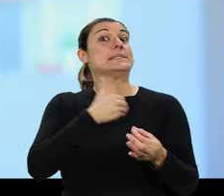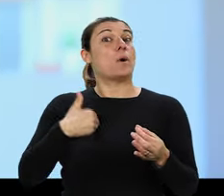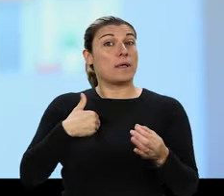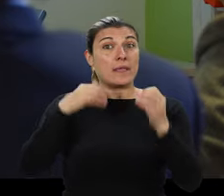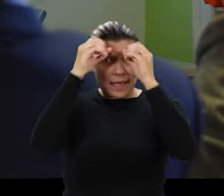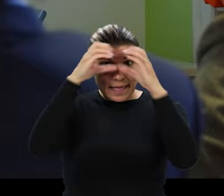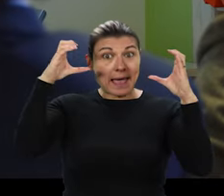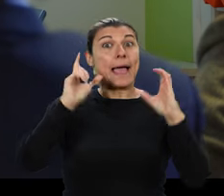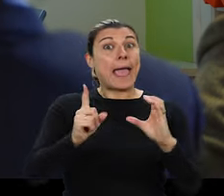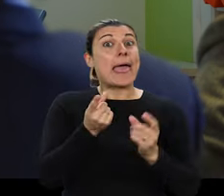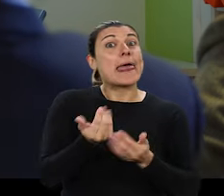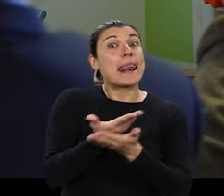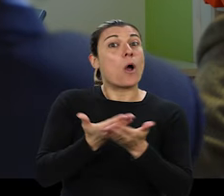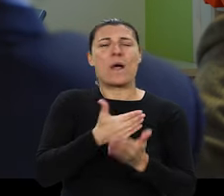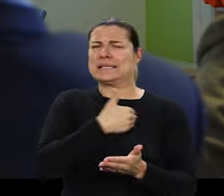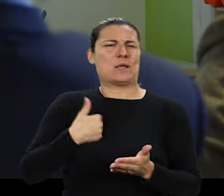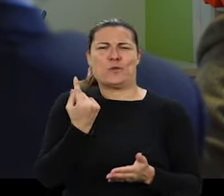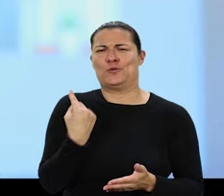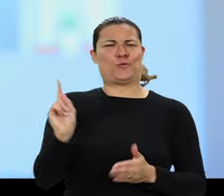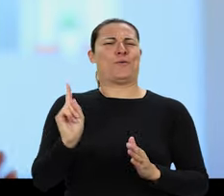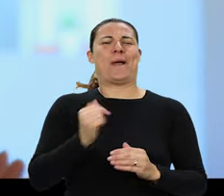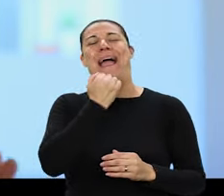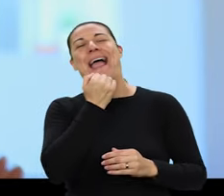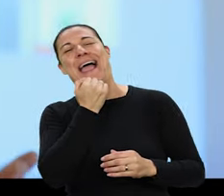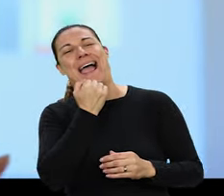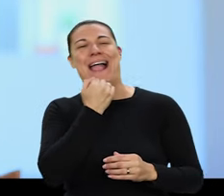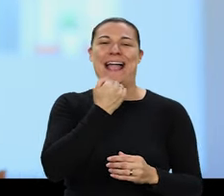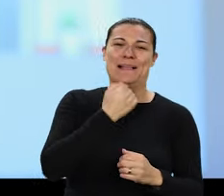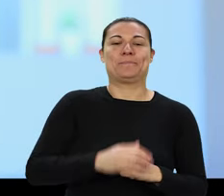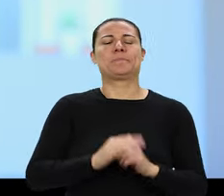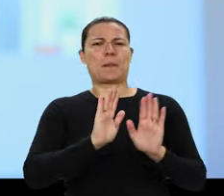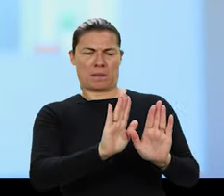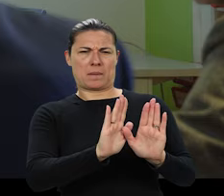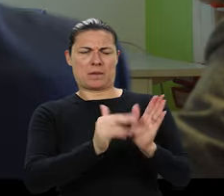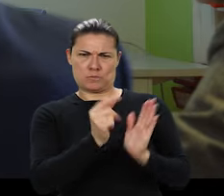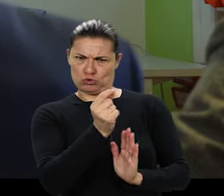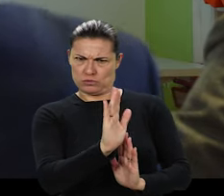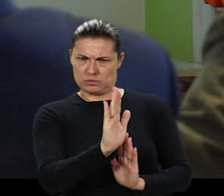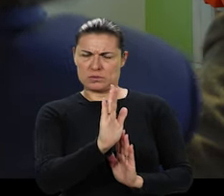é o negócio da saúde. O conceito é negócio, não é saúde.